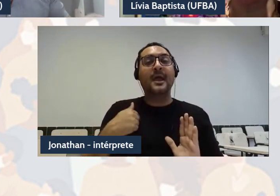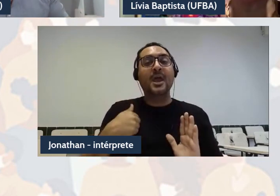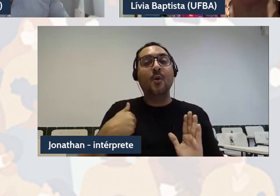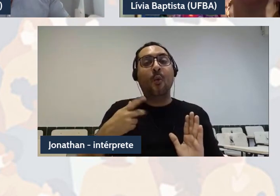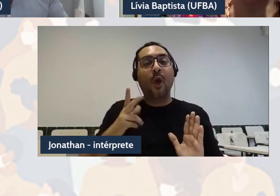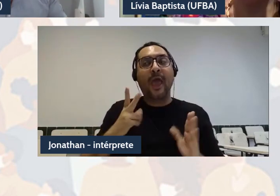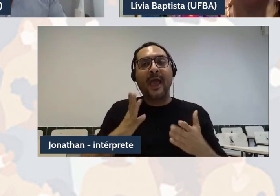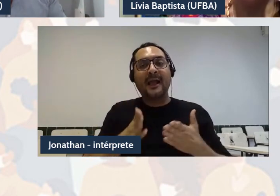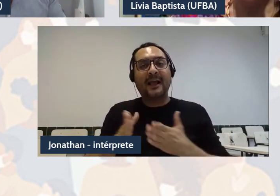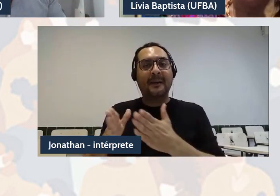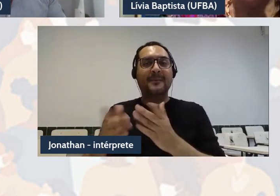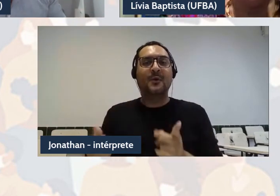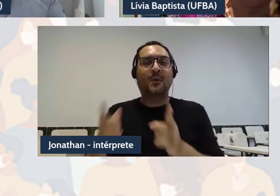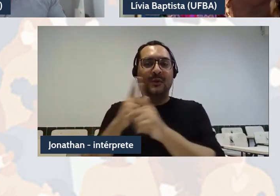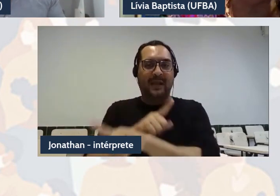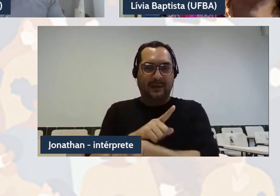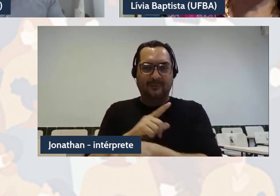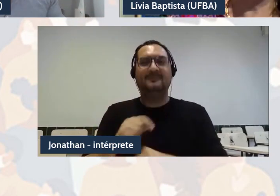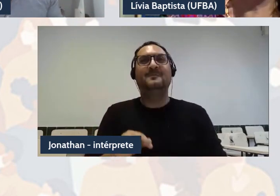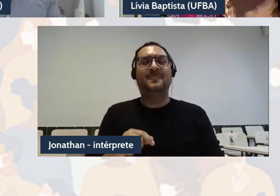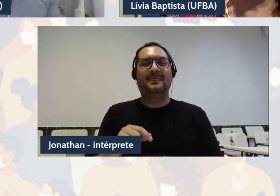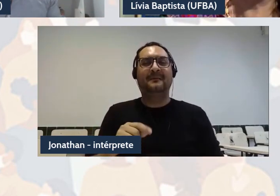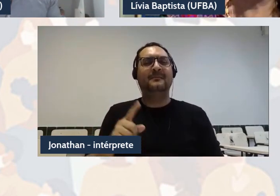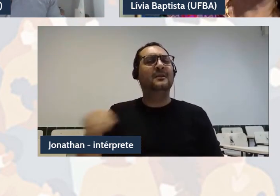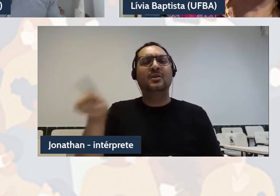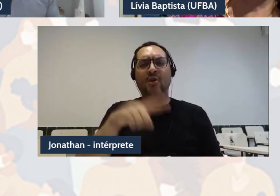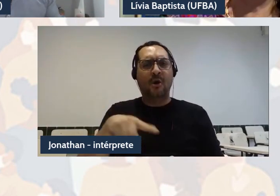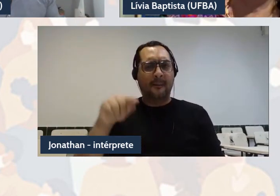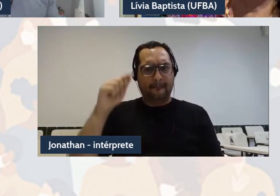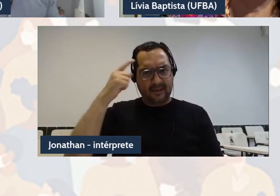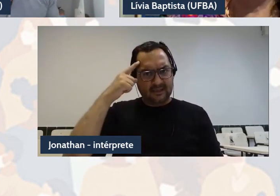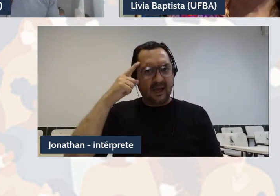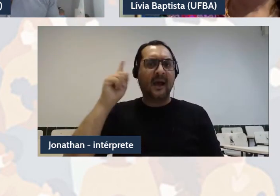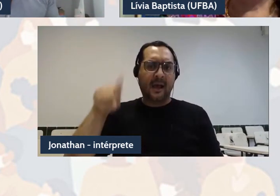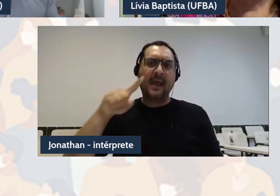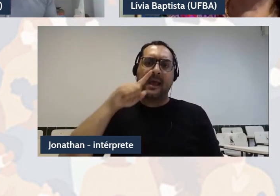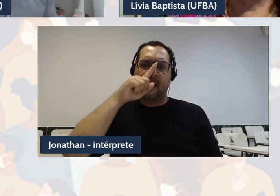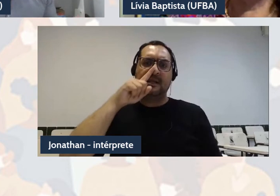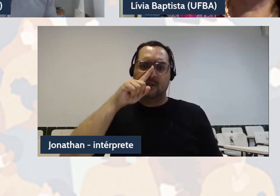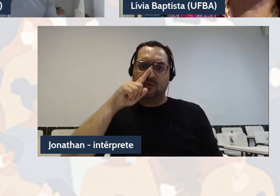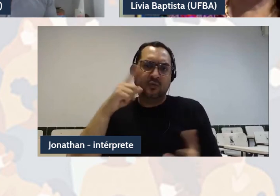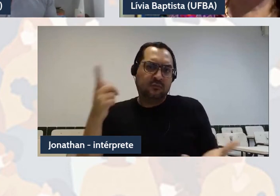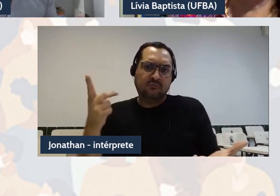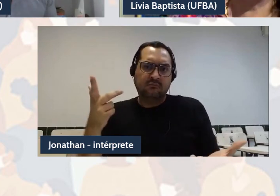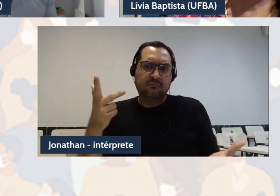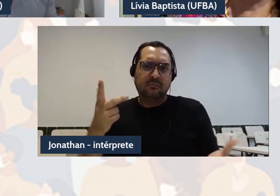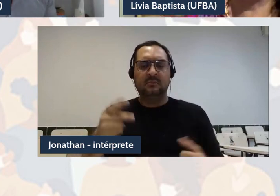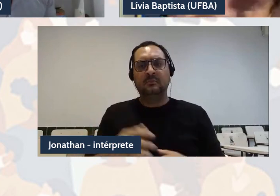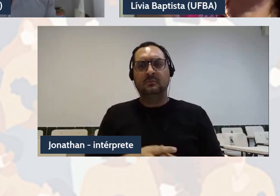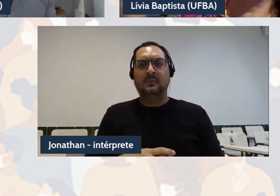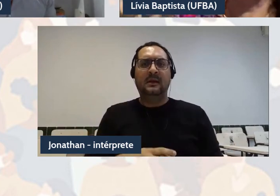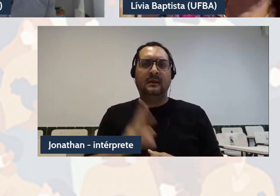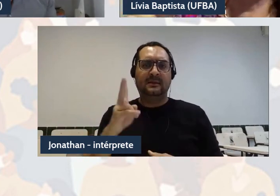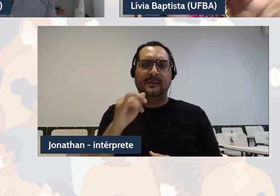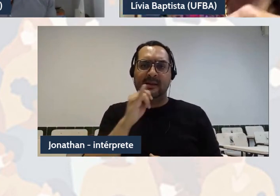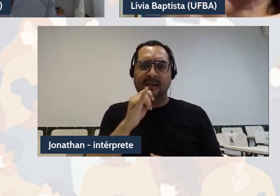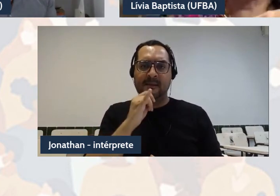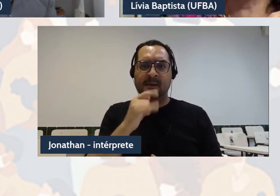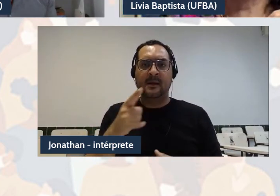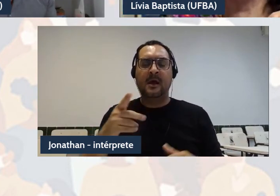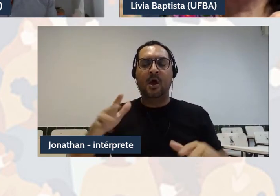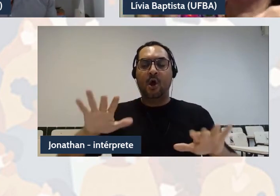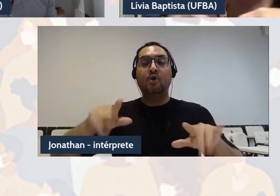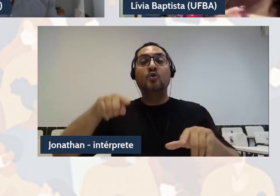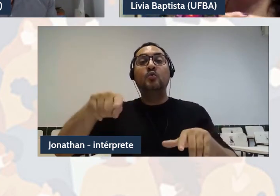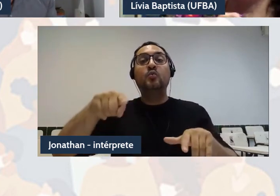seria a gente pensar assim, que esse é um risco que a gente vai correr, né, então eu sempre dou um exemplo, do lado da corda, né, que lado